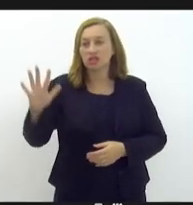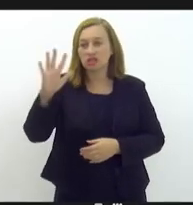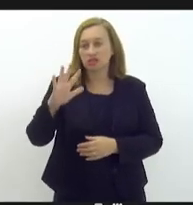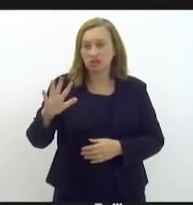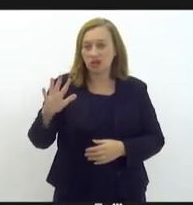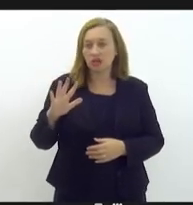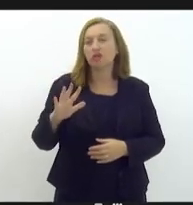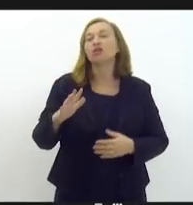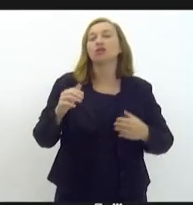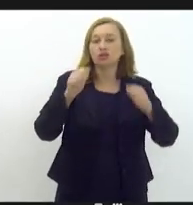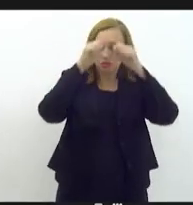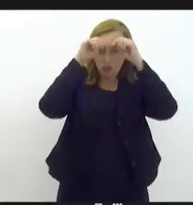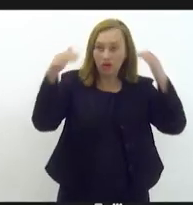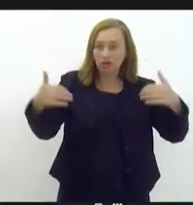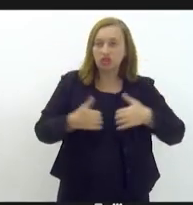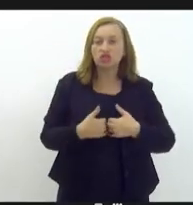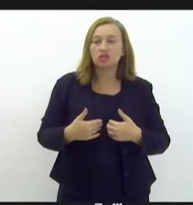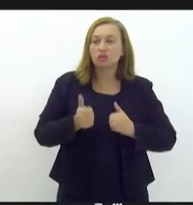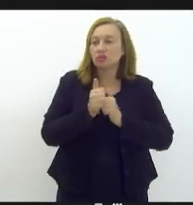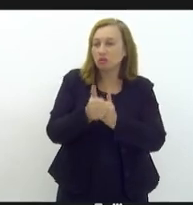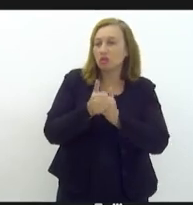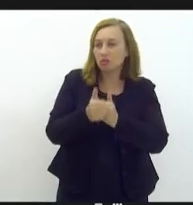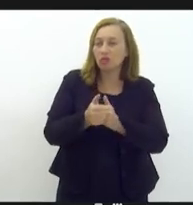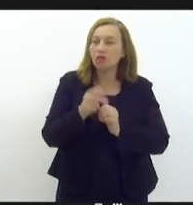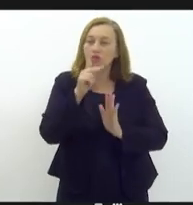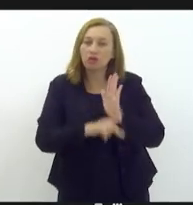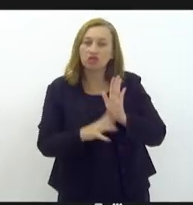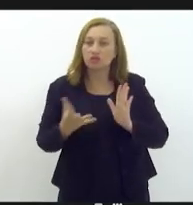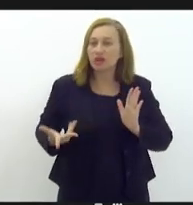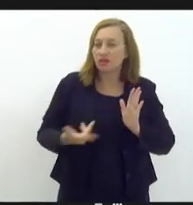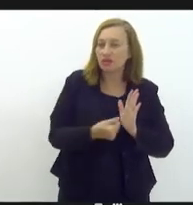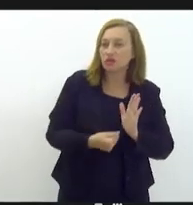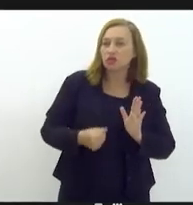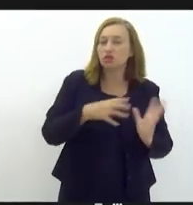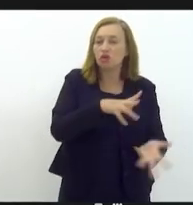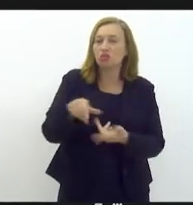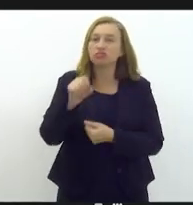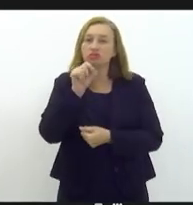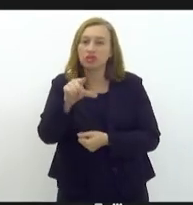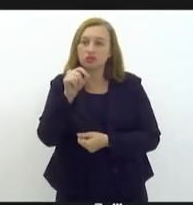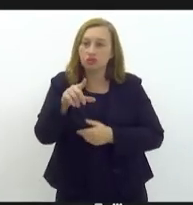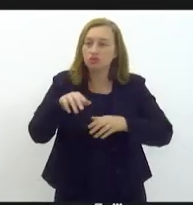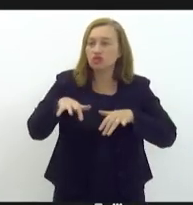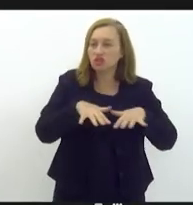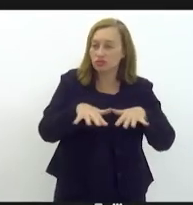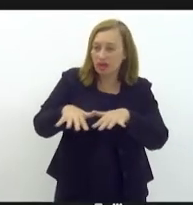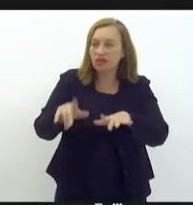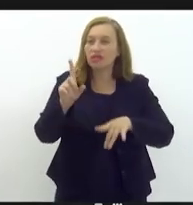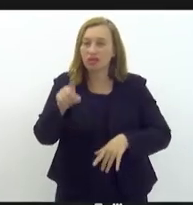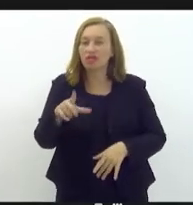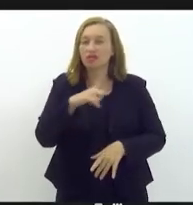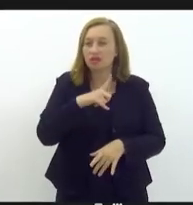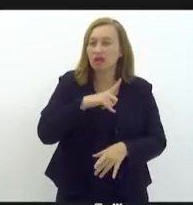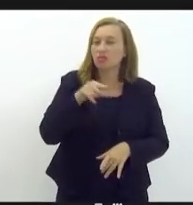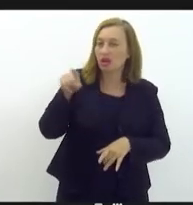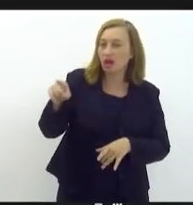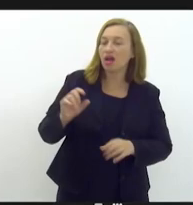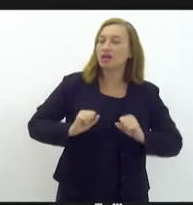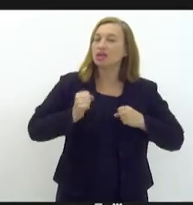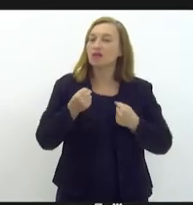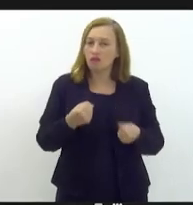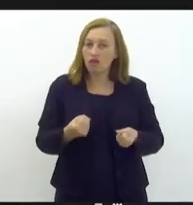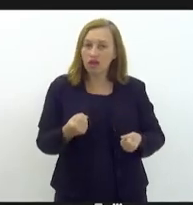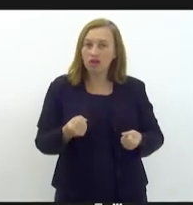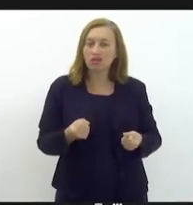que a gente sempre acompanha aquele projeto maravilhoso lá do Mundo Azul, aquelas caminhadas que temos lá e a defesa